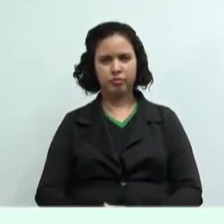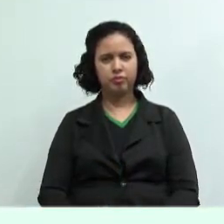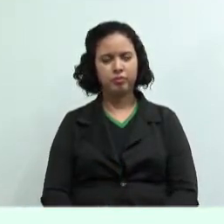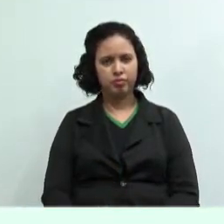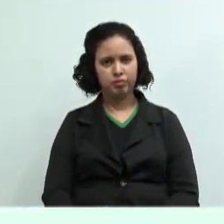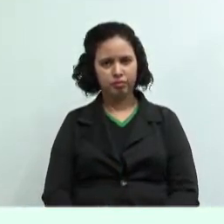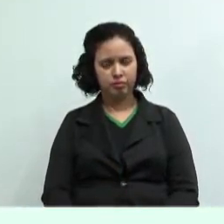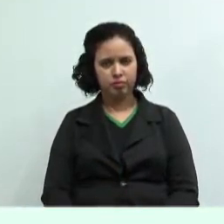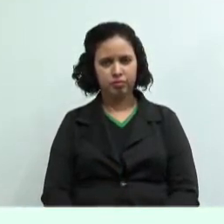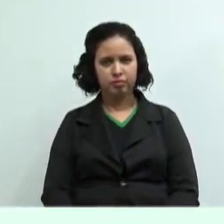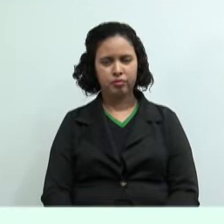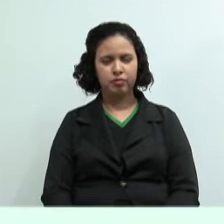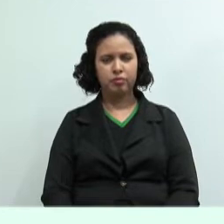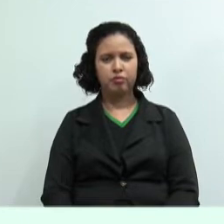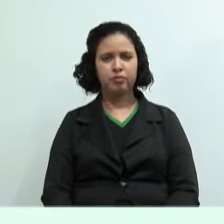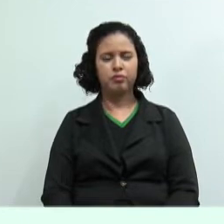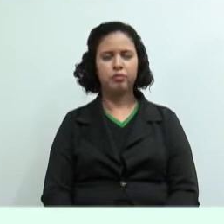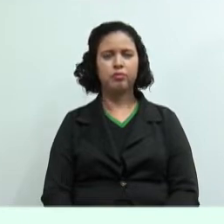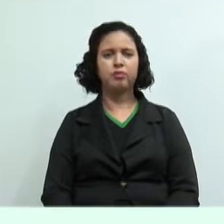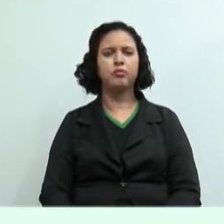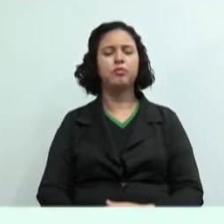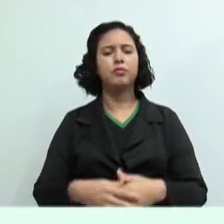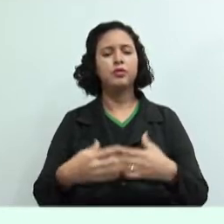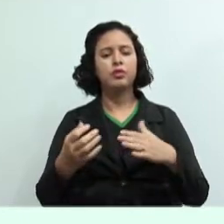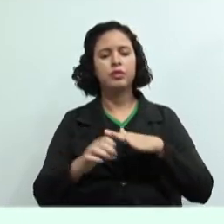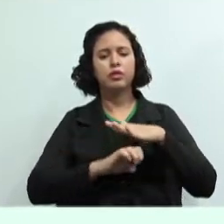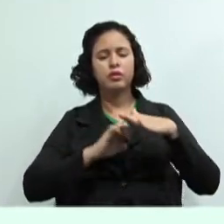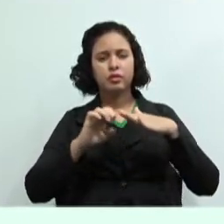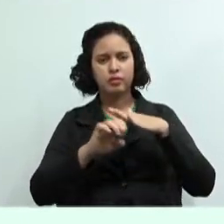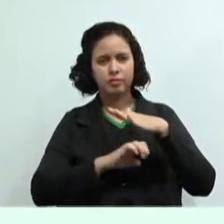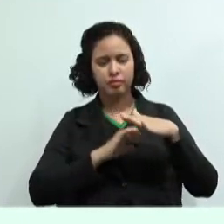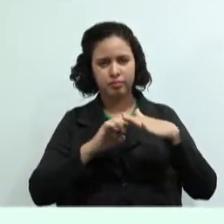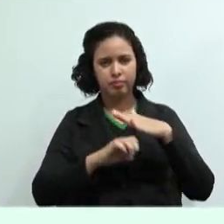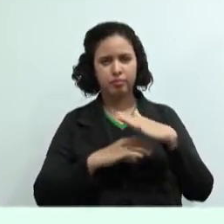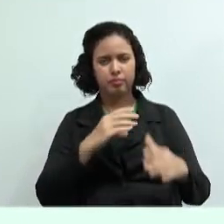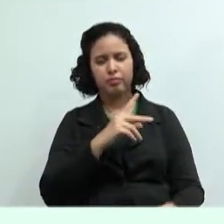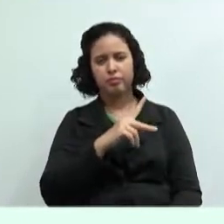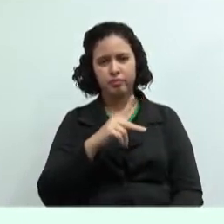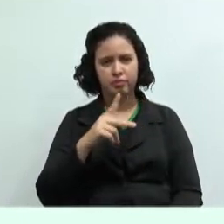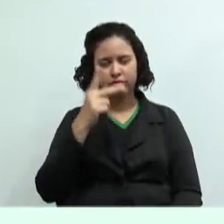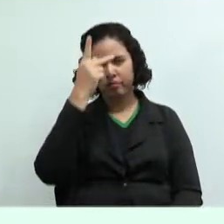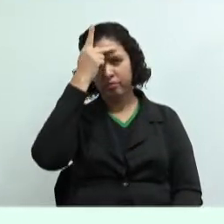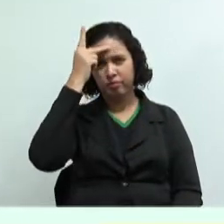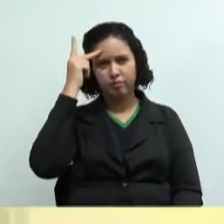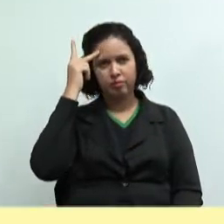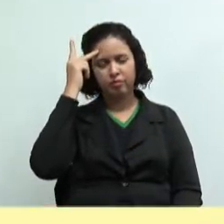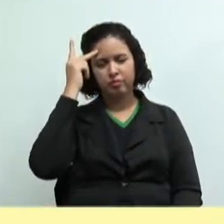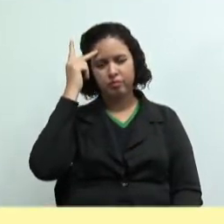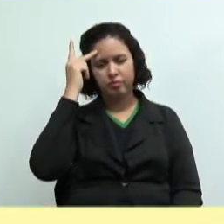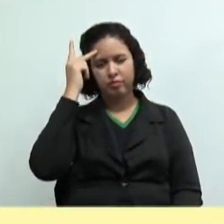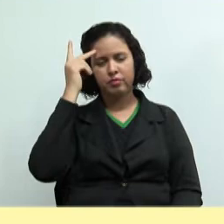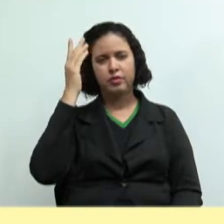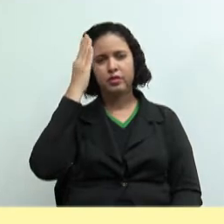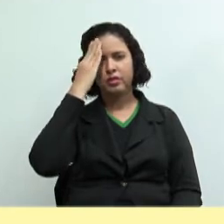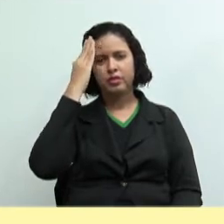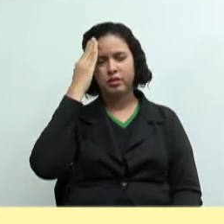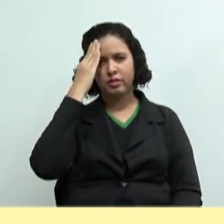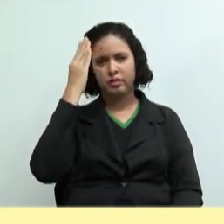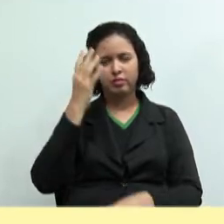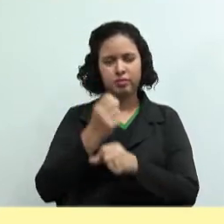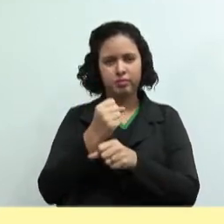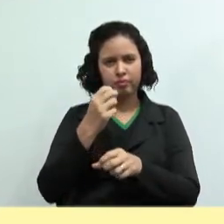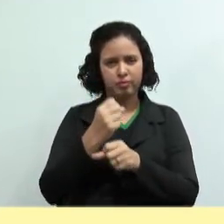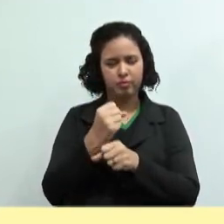adequadas sobre o patrimônio, seja das empresas, cooperativas ou pessoas físicas. Sabemos que a contabilidade